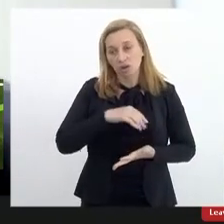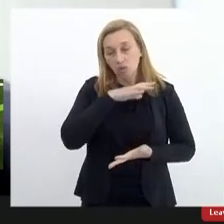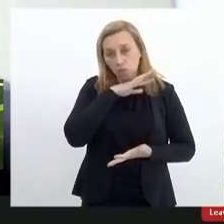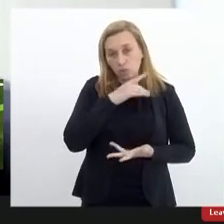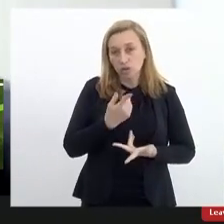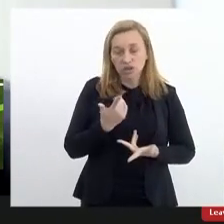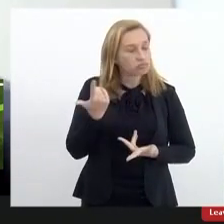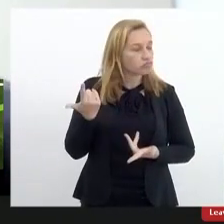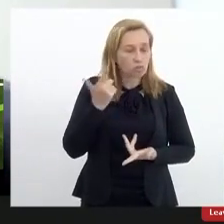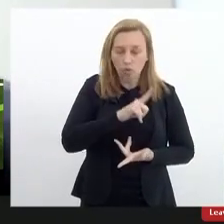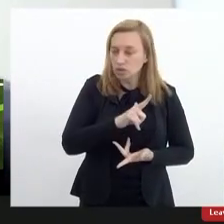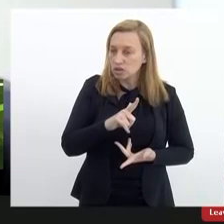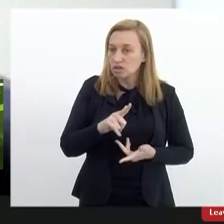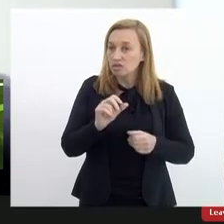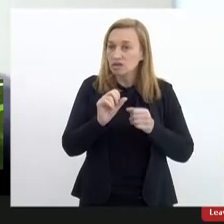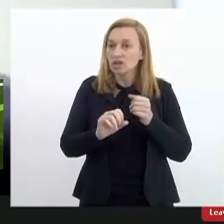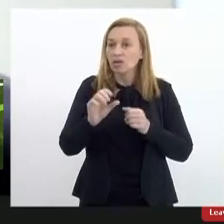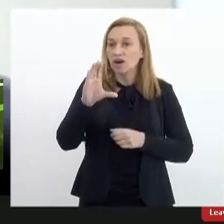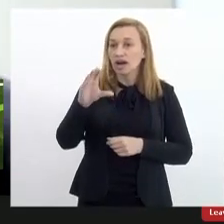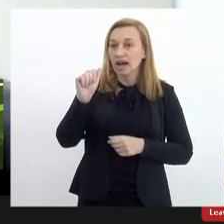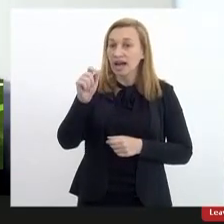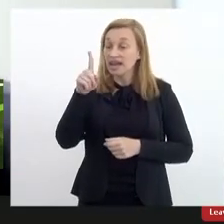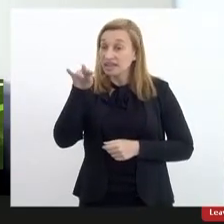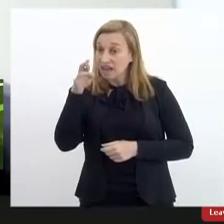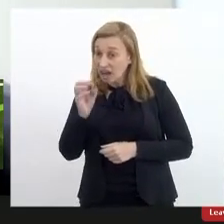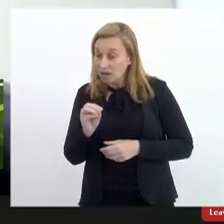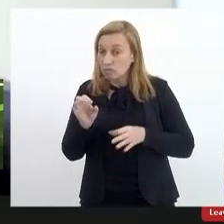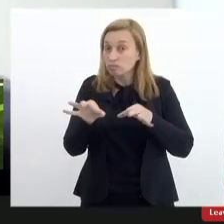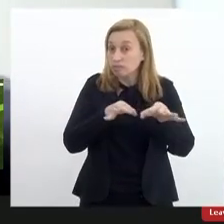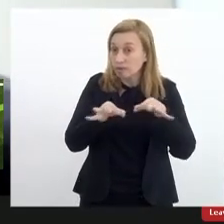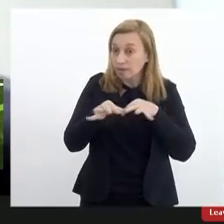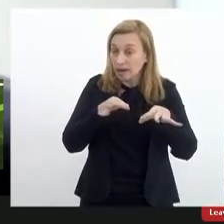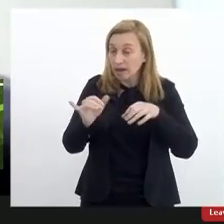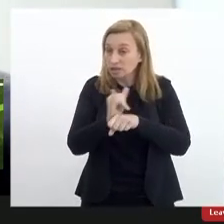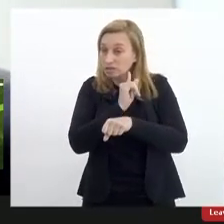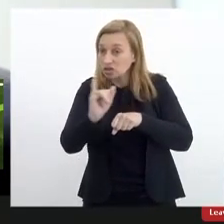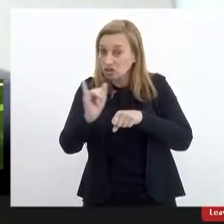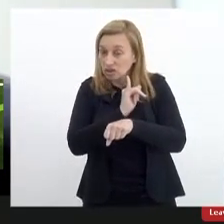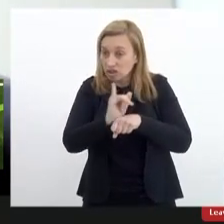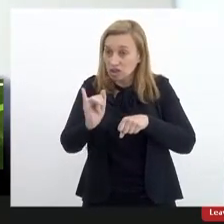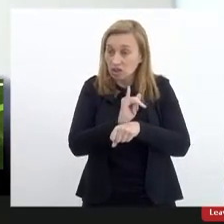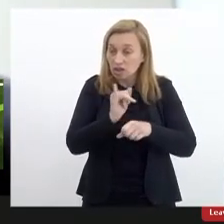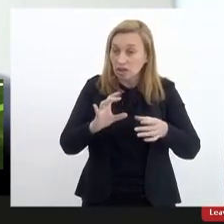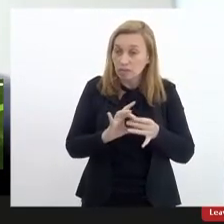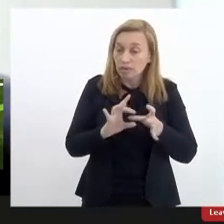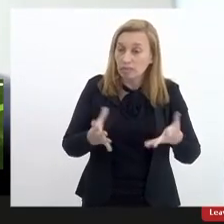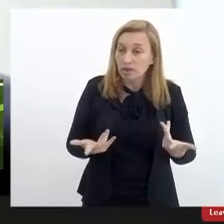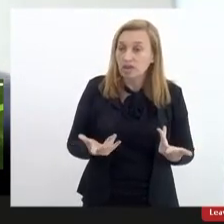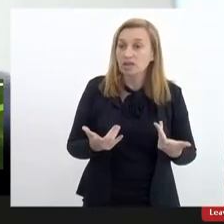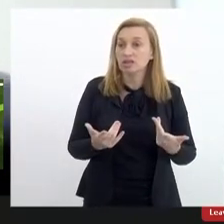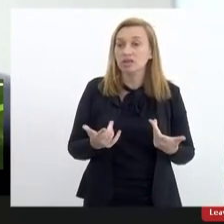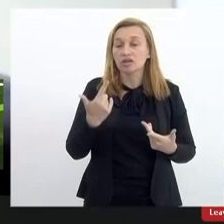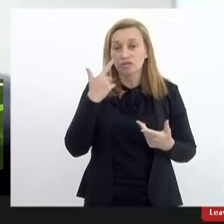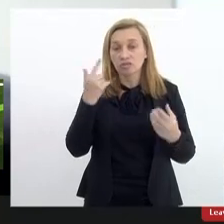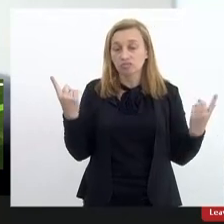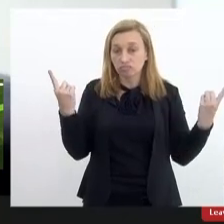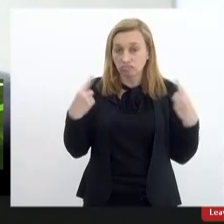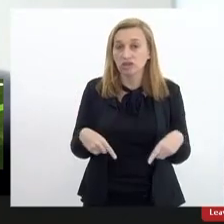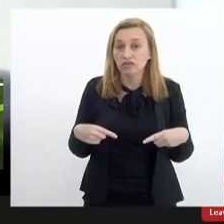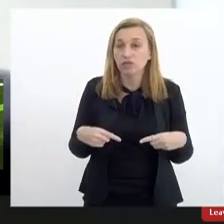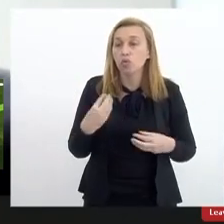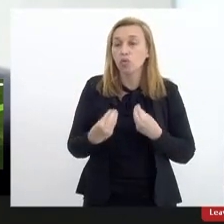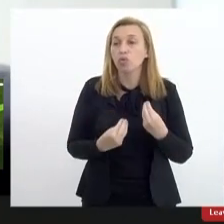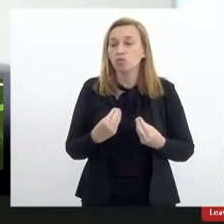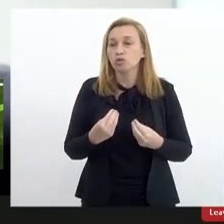se a gente não conseguir fazer um calendário minimamente planejado que nos permita enfrentar esses desafios com